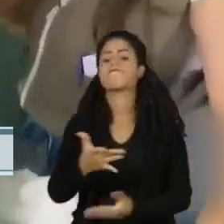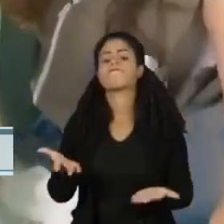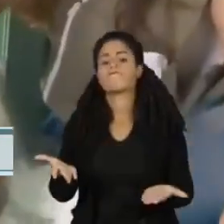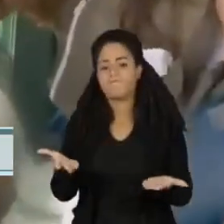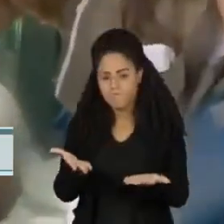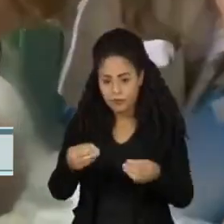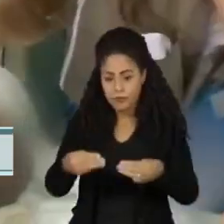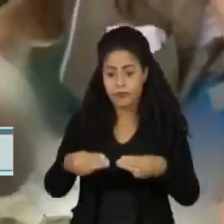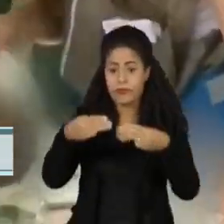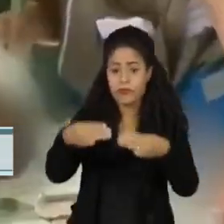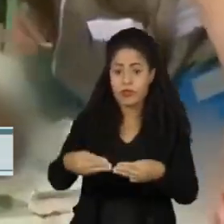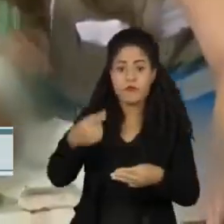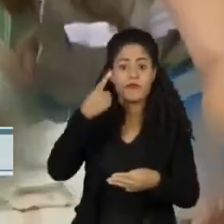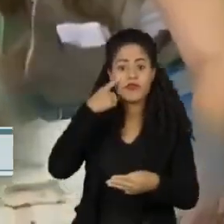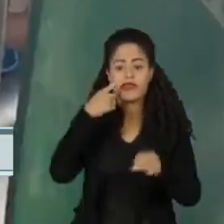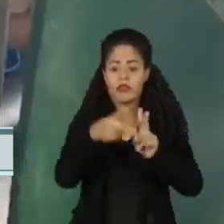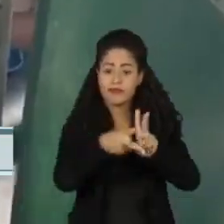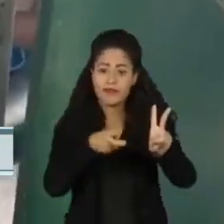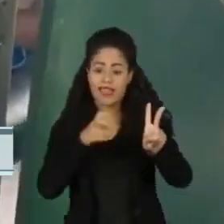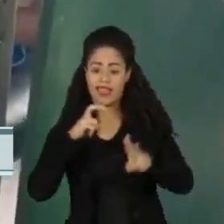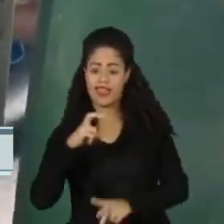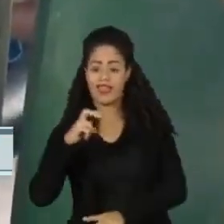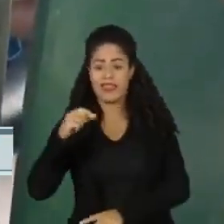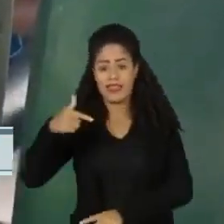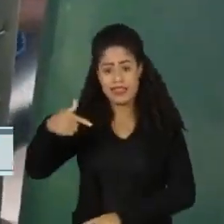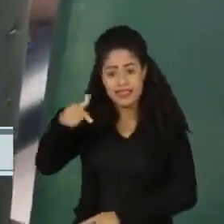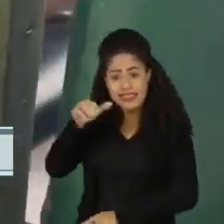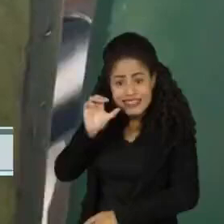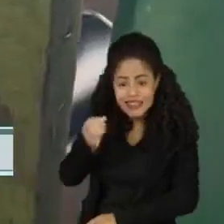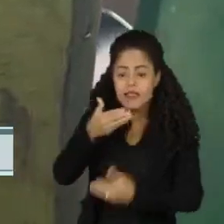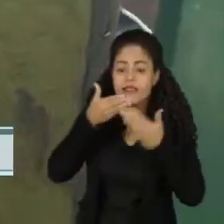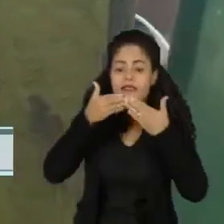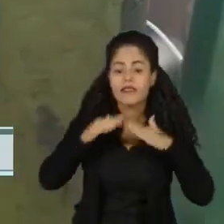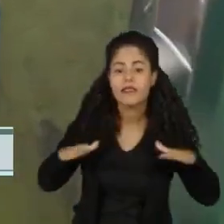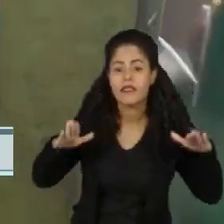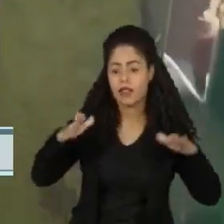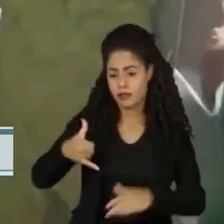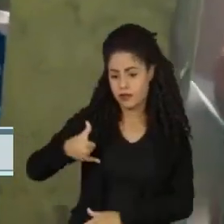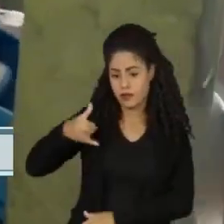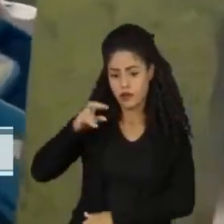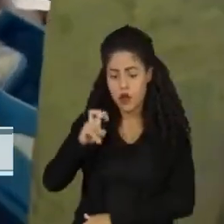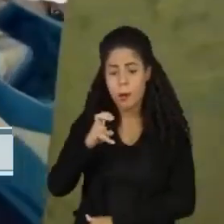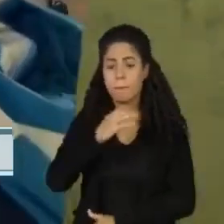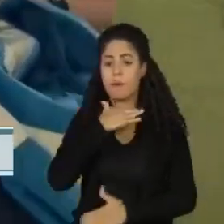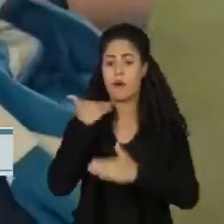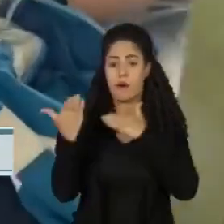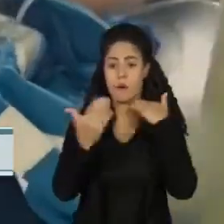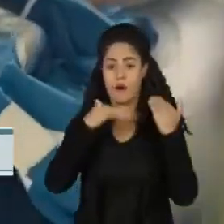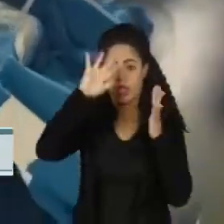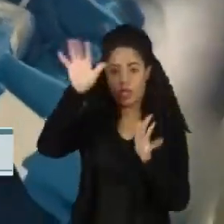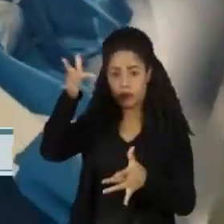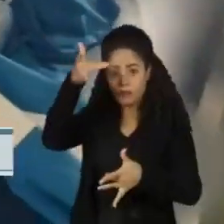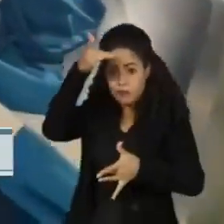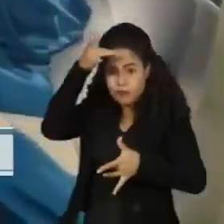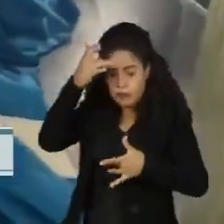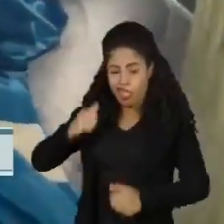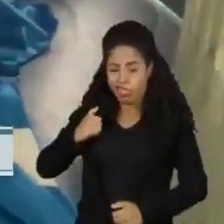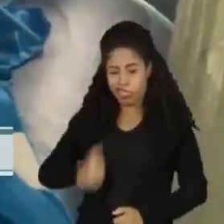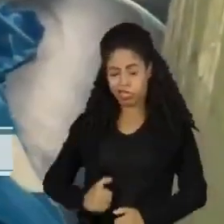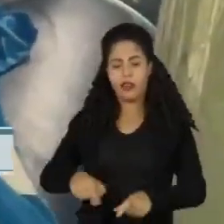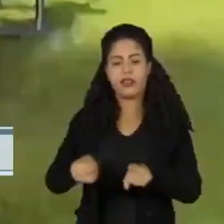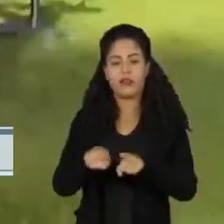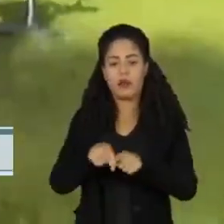dos Povos Indígenas, pelo menos 570 crianças com até cinco anos morreram de malária, diarreia e